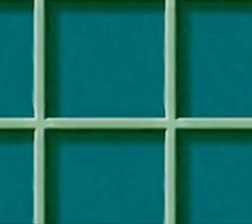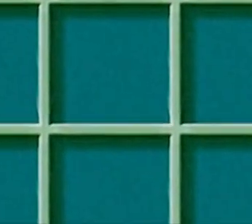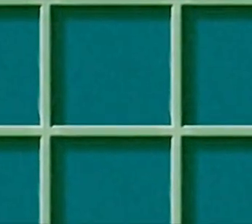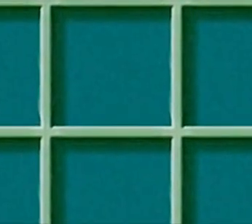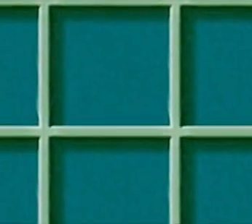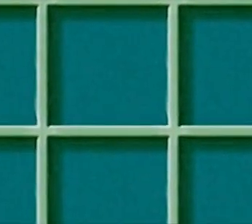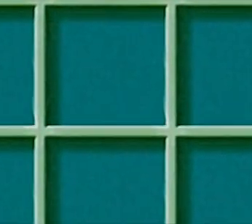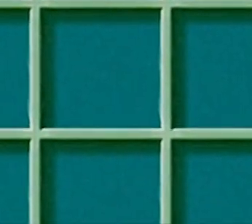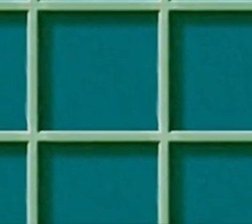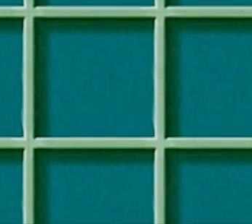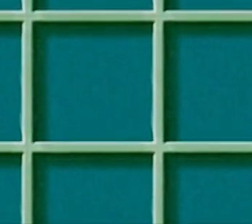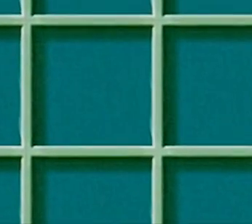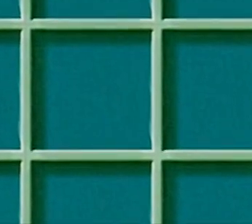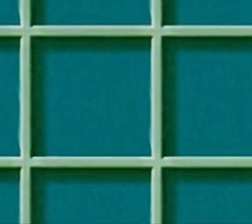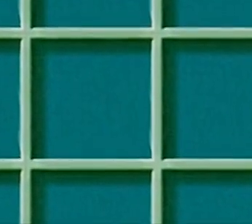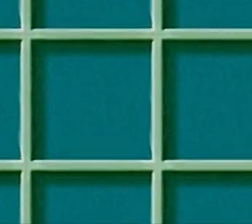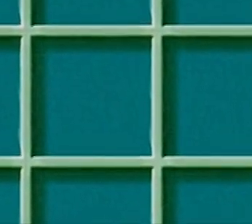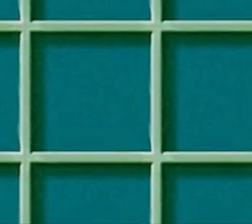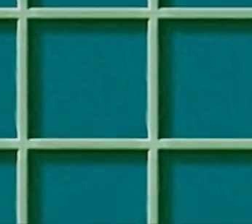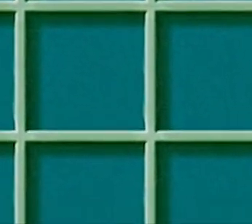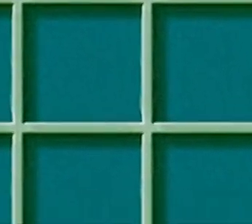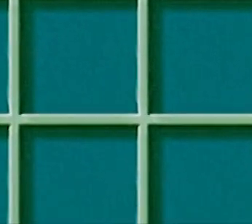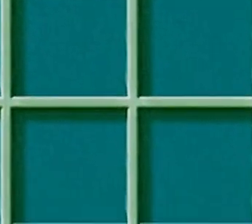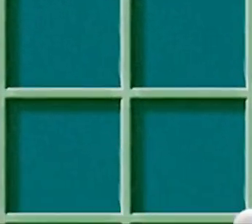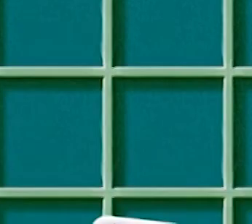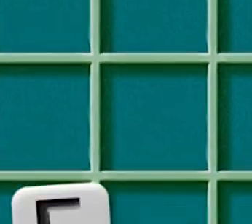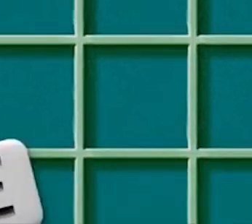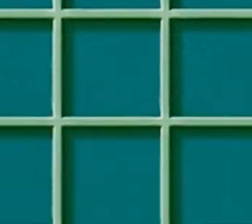Saúl Spinelli